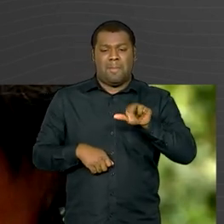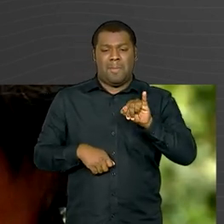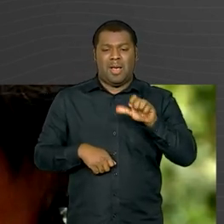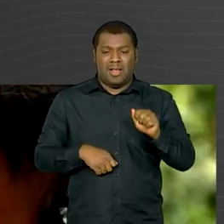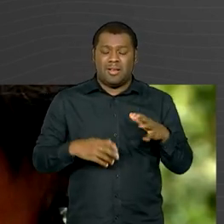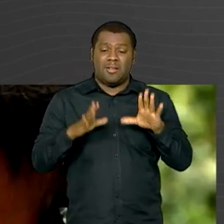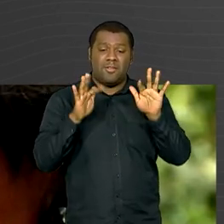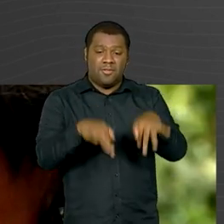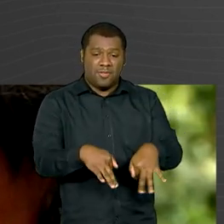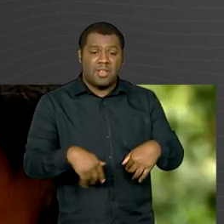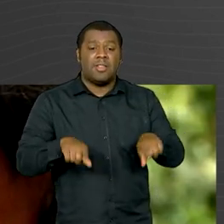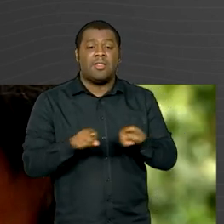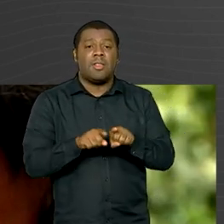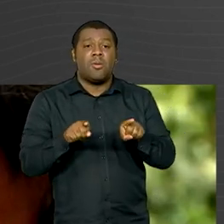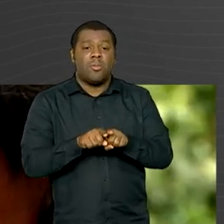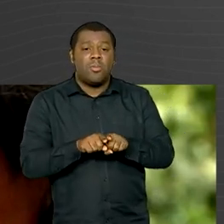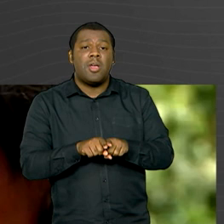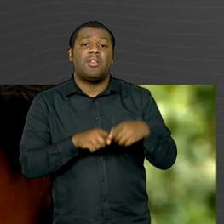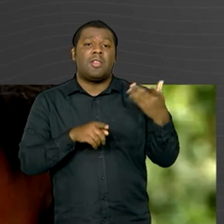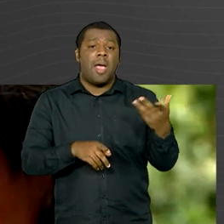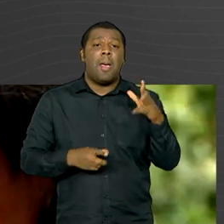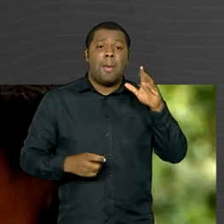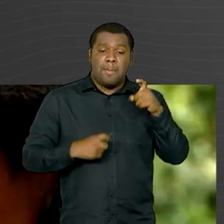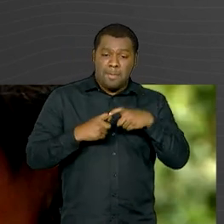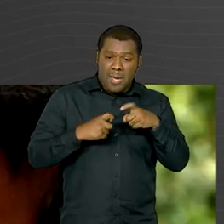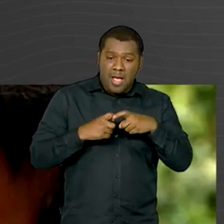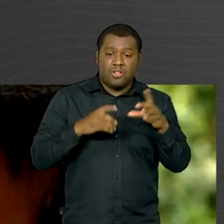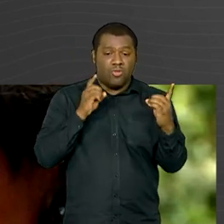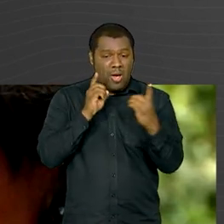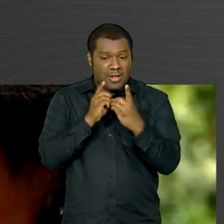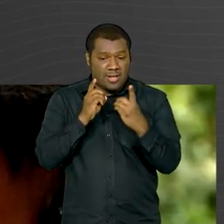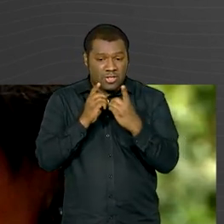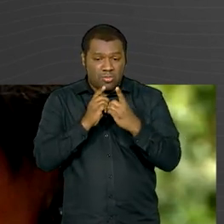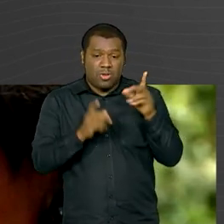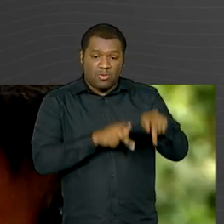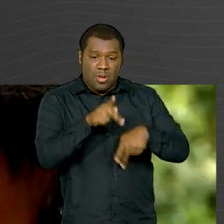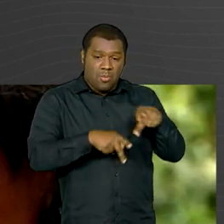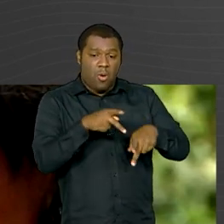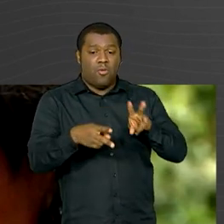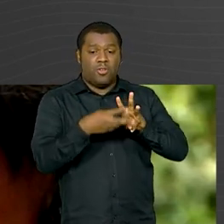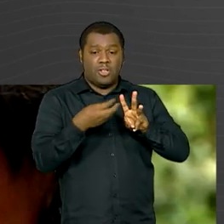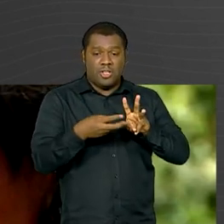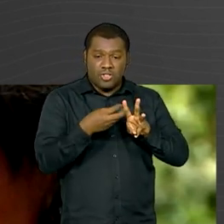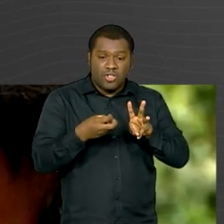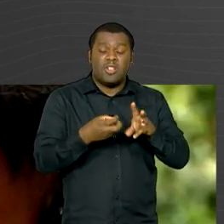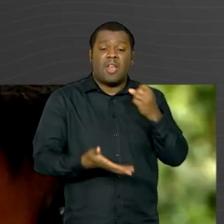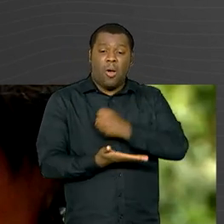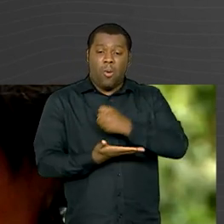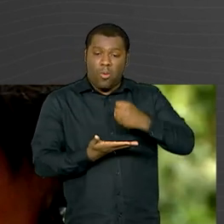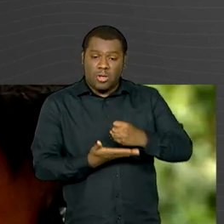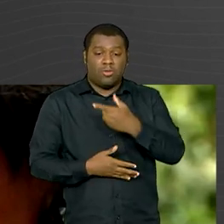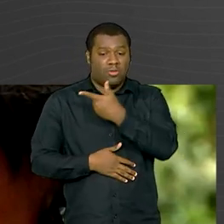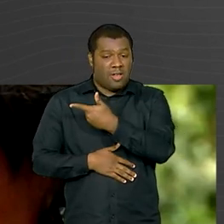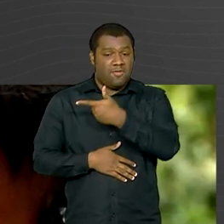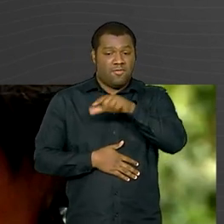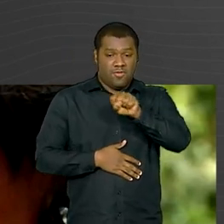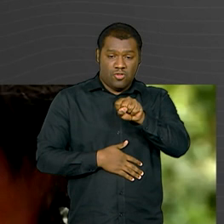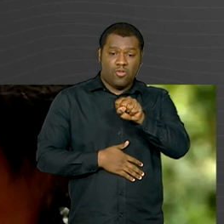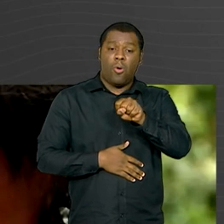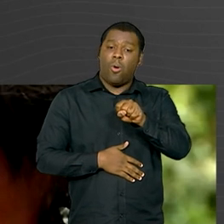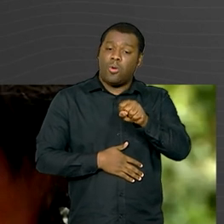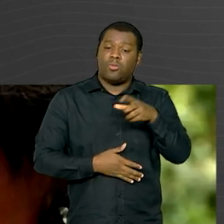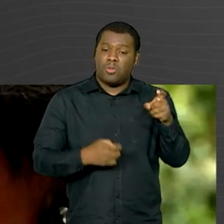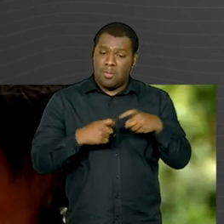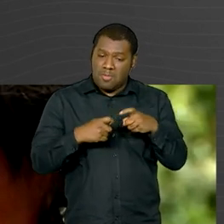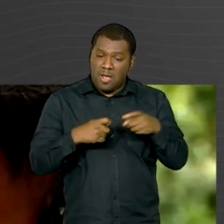aumento do número de médicos que atendem os indígenas, de 9 para 28 profissionais, a remoção de mais